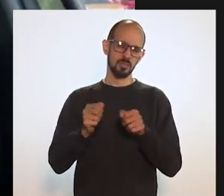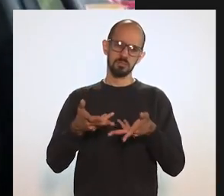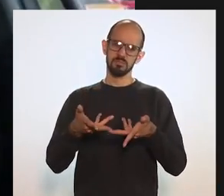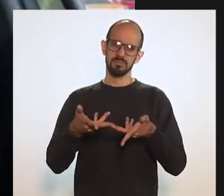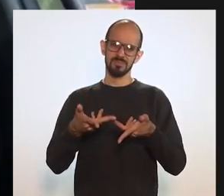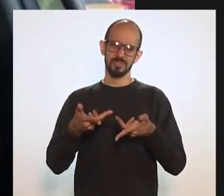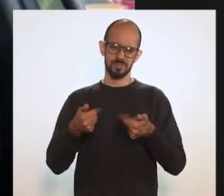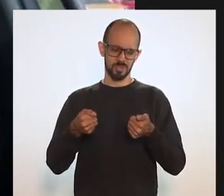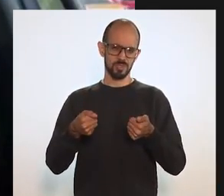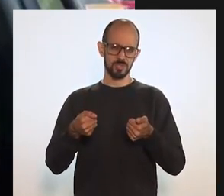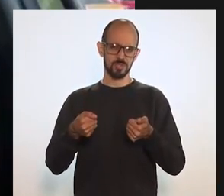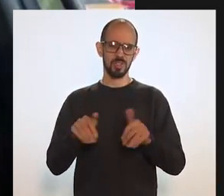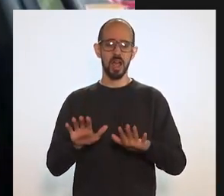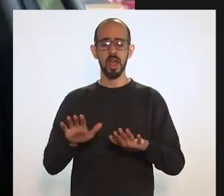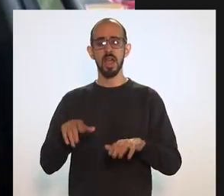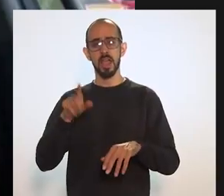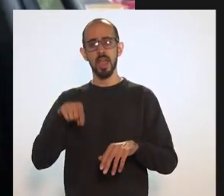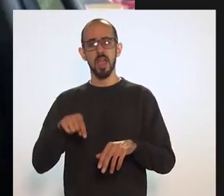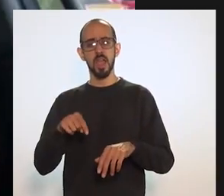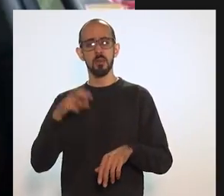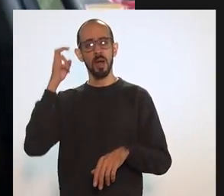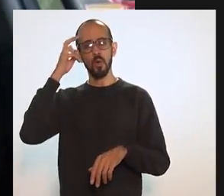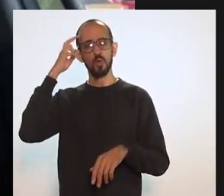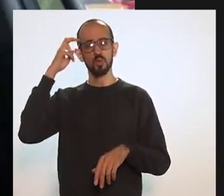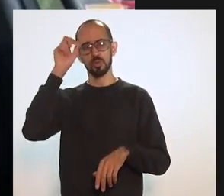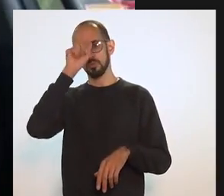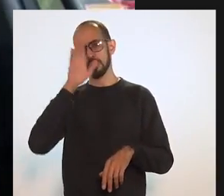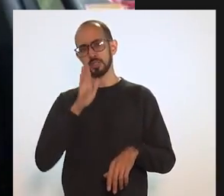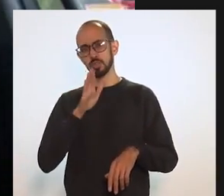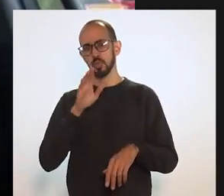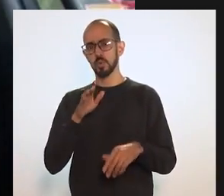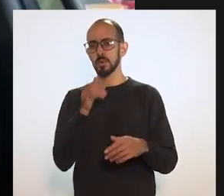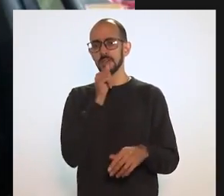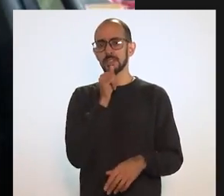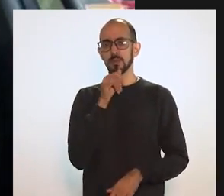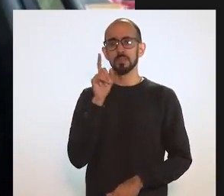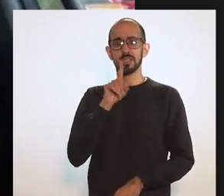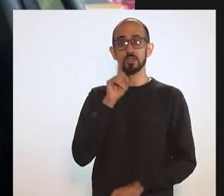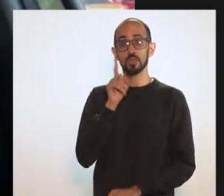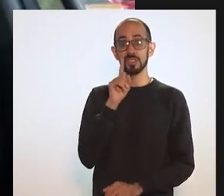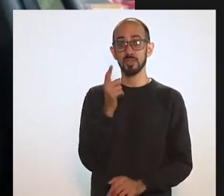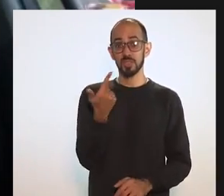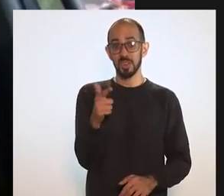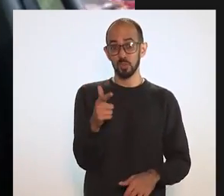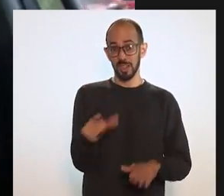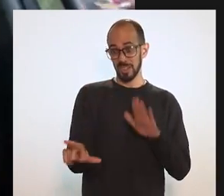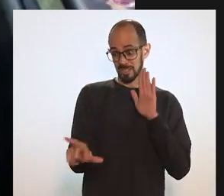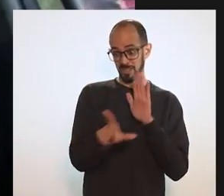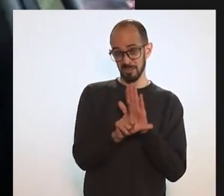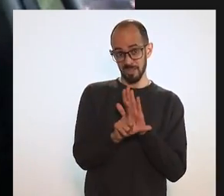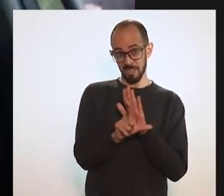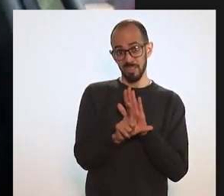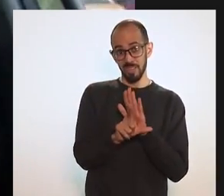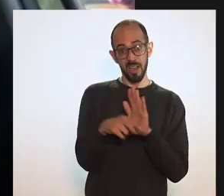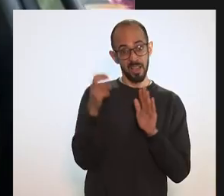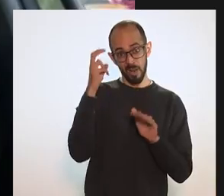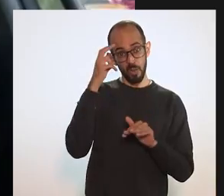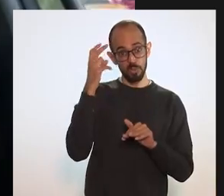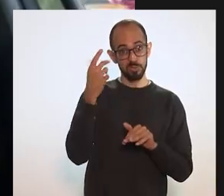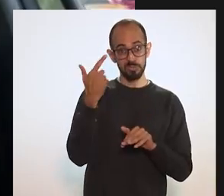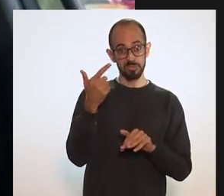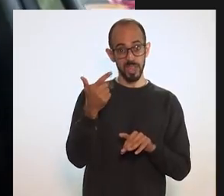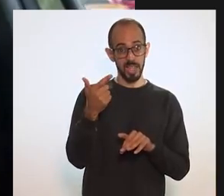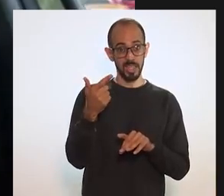há uma tradição brasileira. Só para comparar com, por exemplo, o que acontece hoje nos Estados Unidos, que não tem essa mesma tradução de